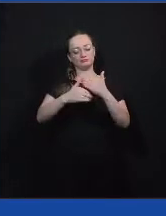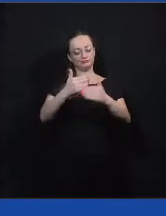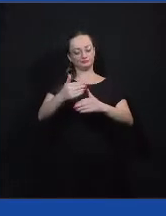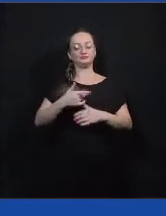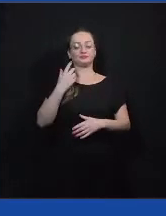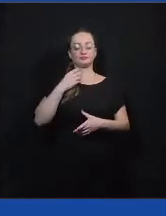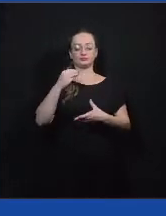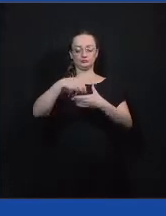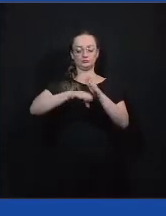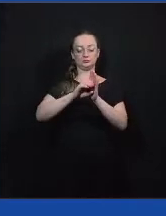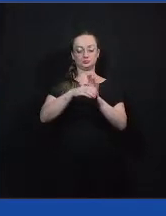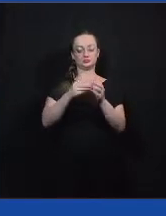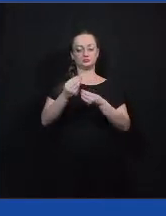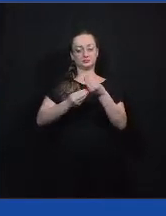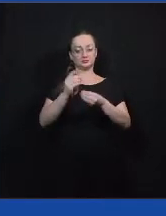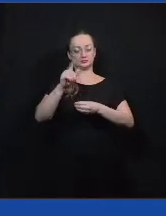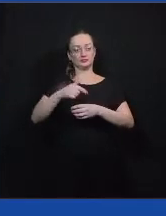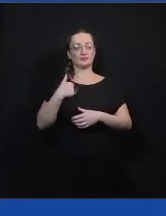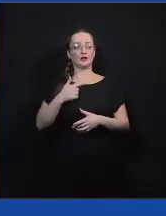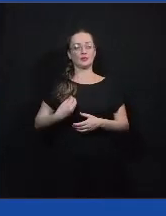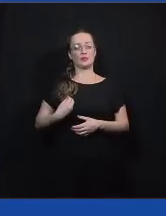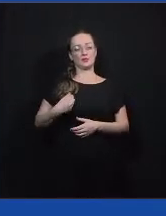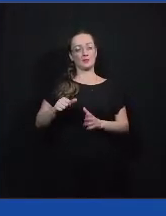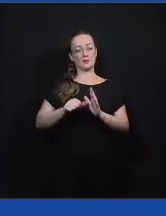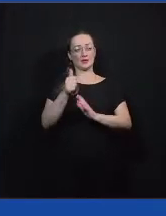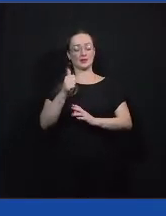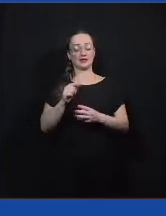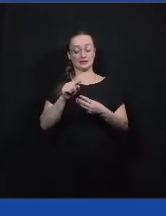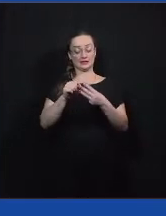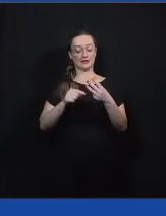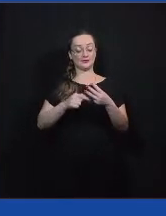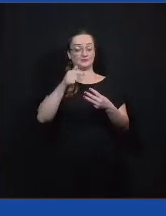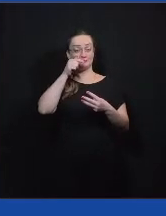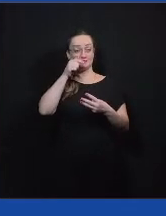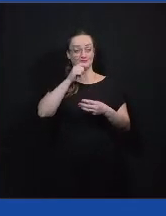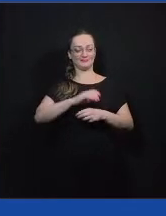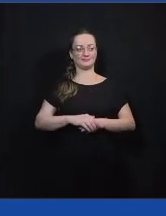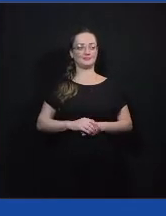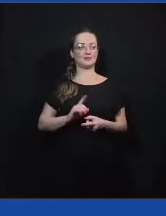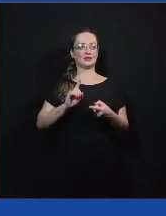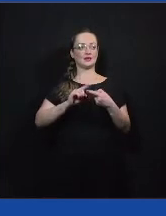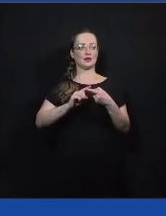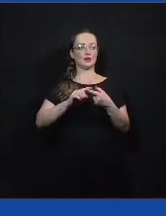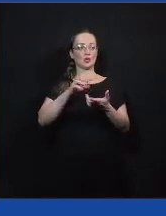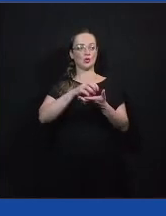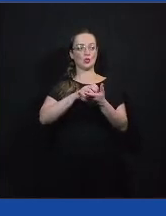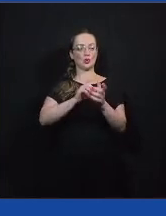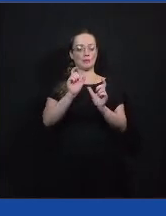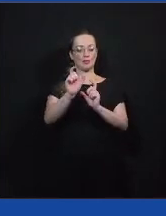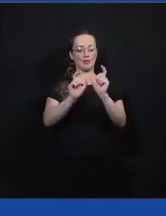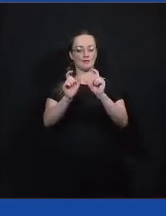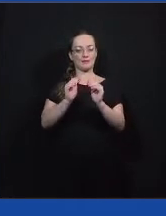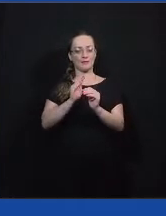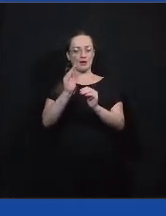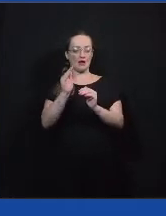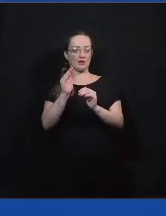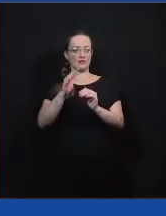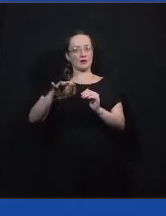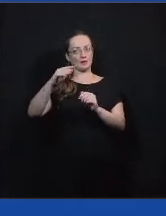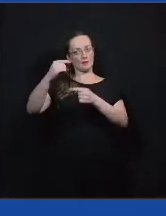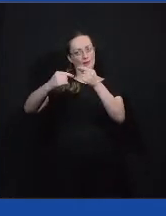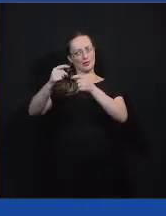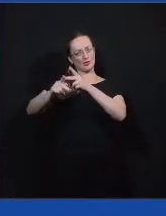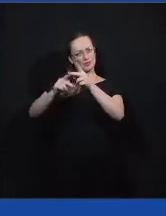conceituar, como o Léo disse. Primeiro vamos vivenciar. Mas tem três coisas interessantes, assim. Tem um núcleo de palavras que puxava mais para o nível políticas